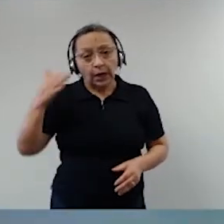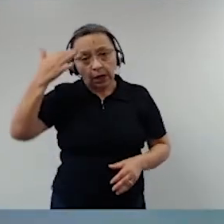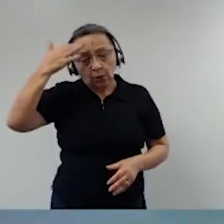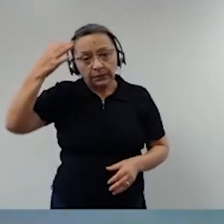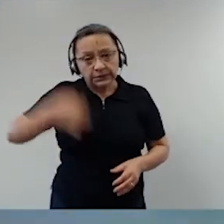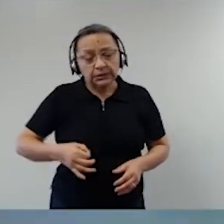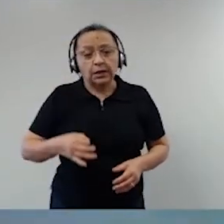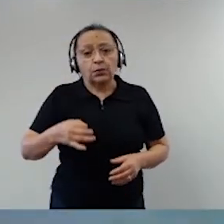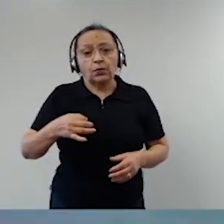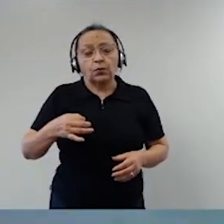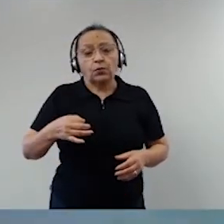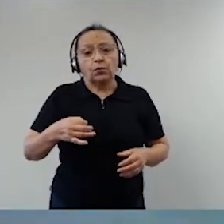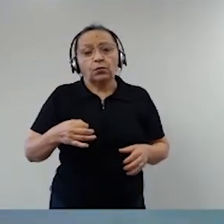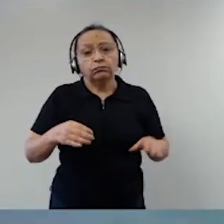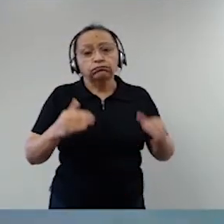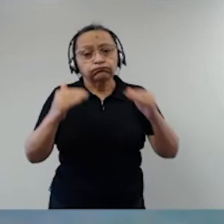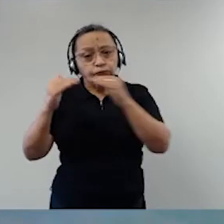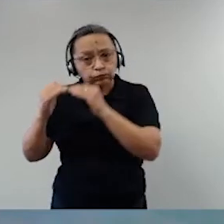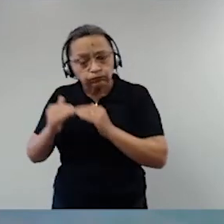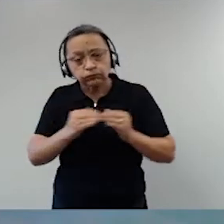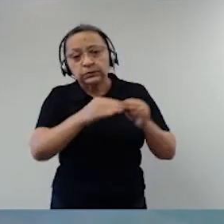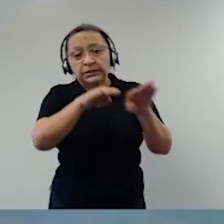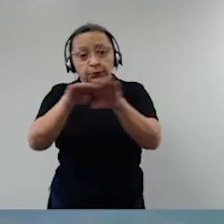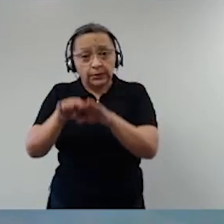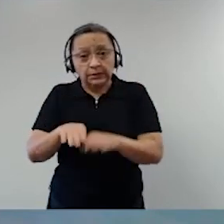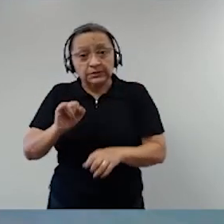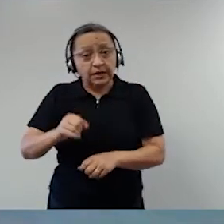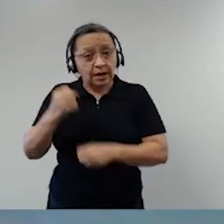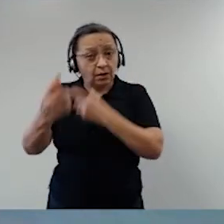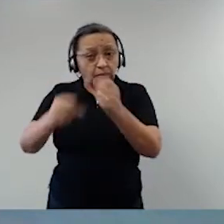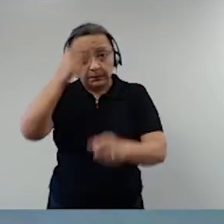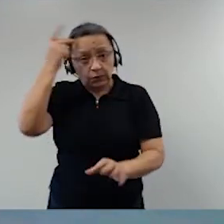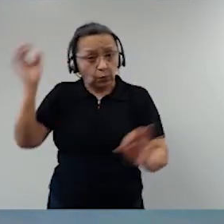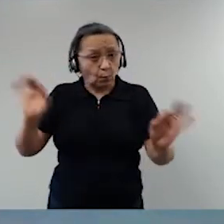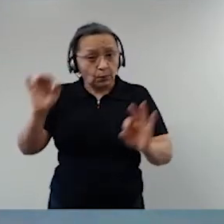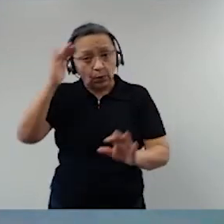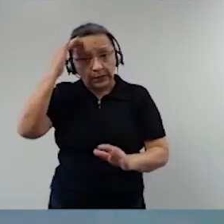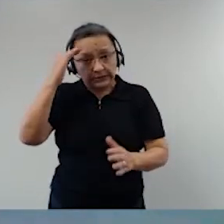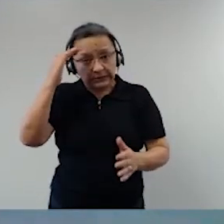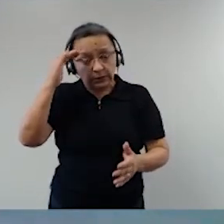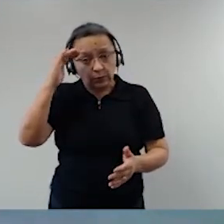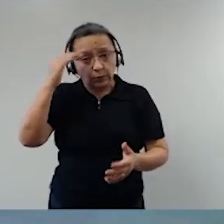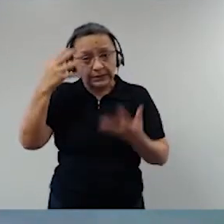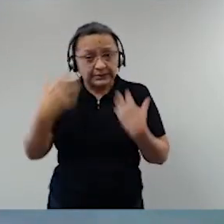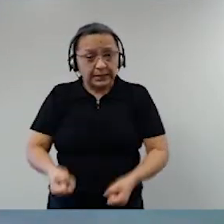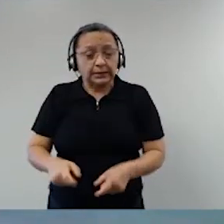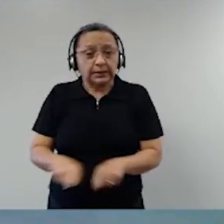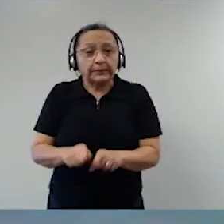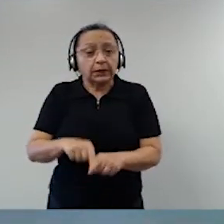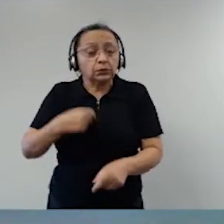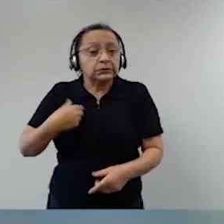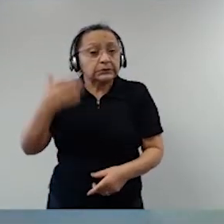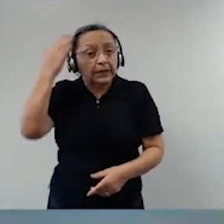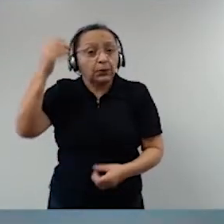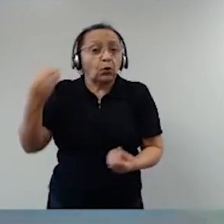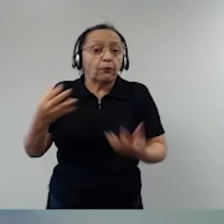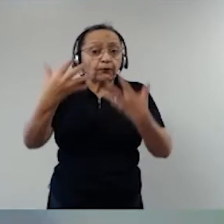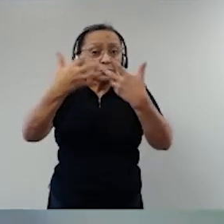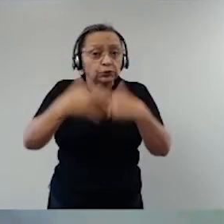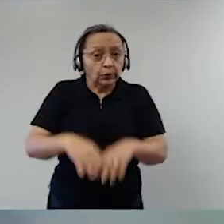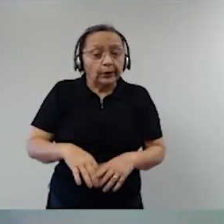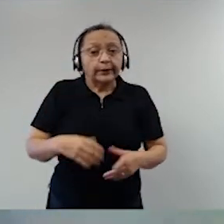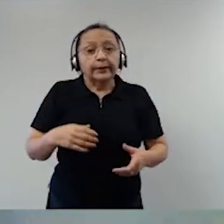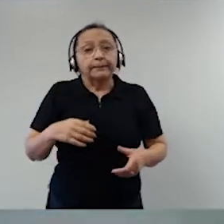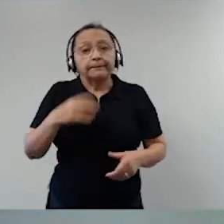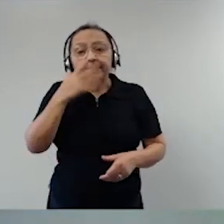para quem não aceita isso, não viu ainda como é que funciona, tem gente que já quer se afobar e já começa